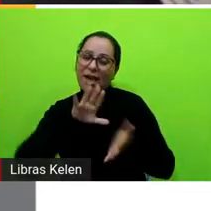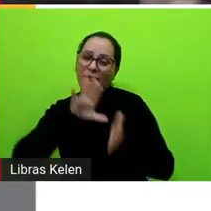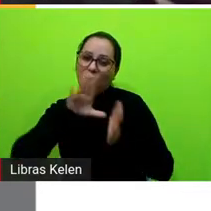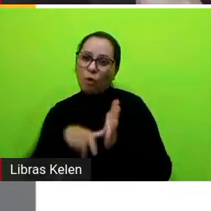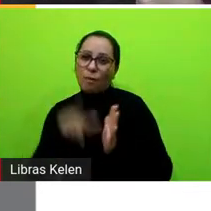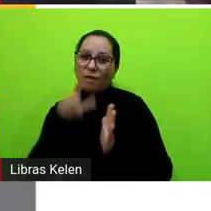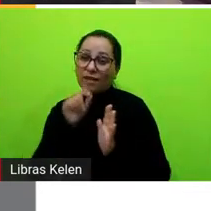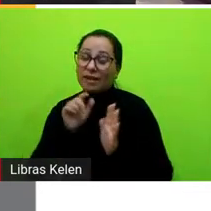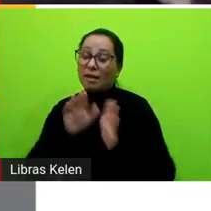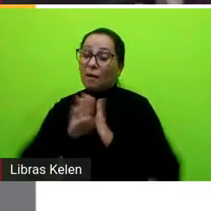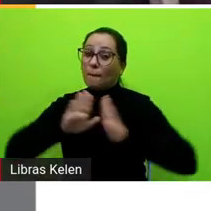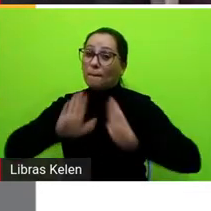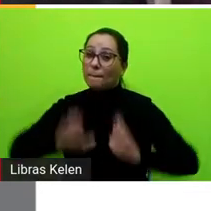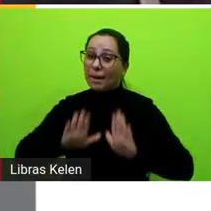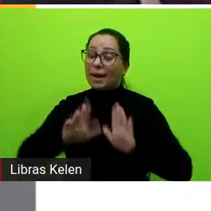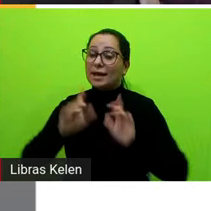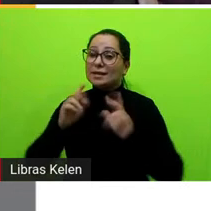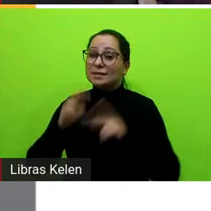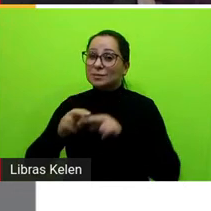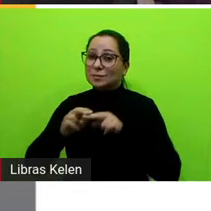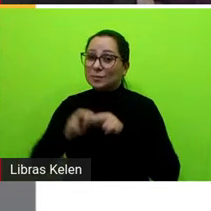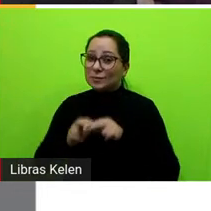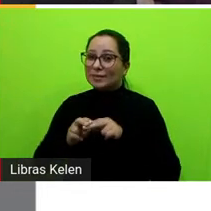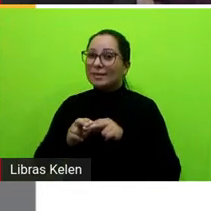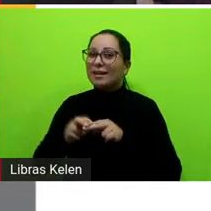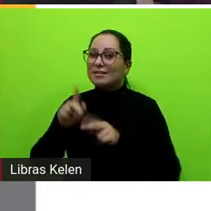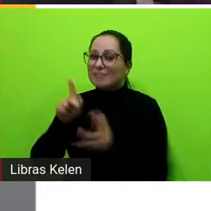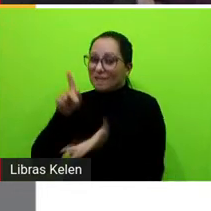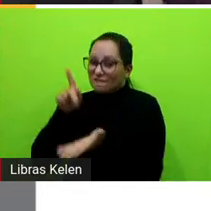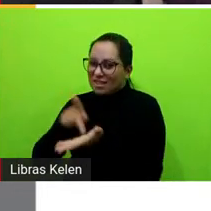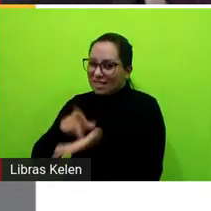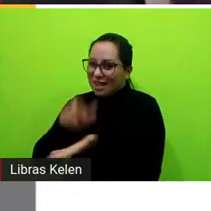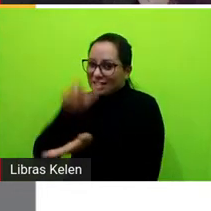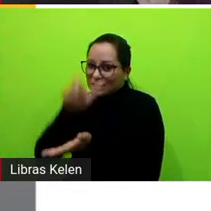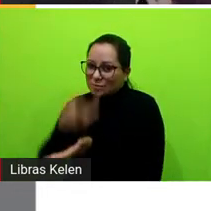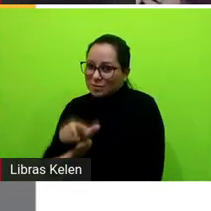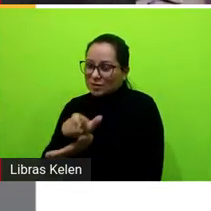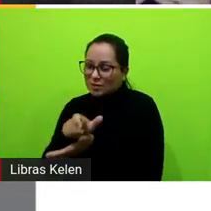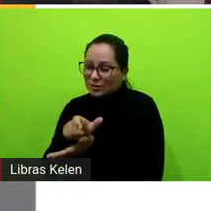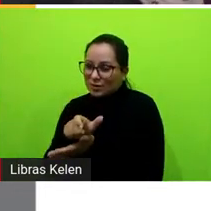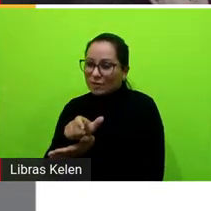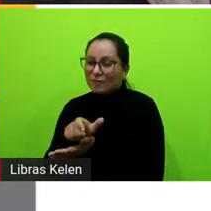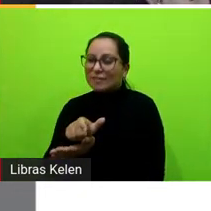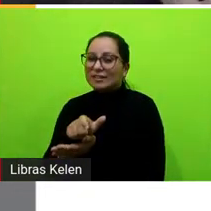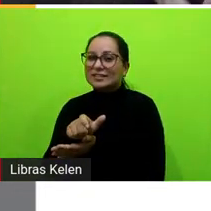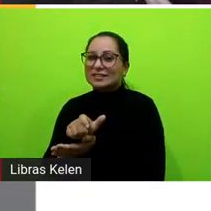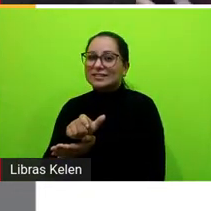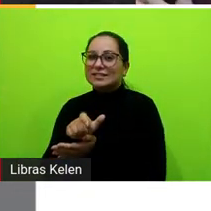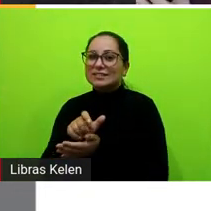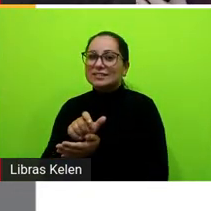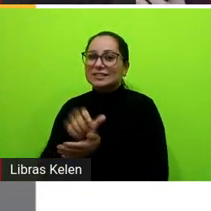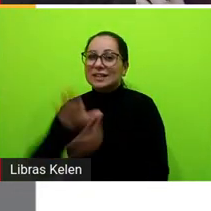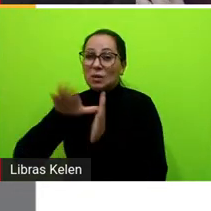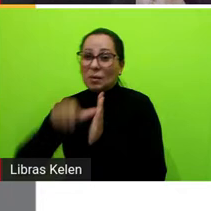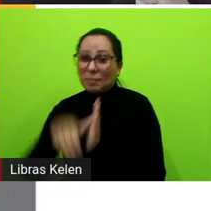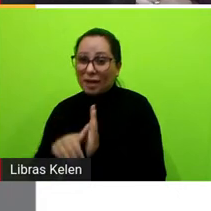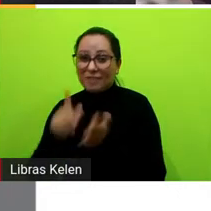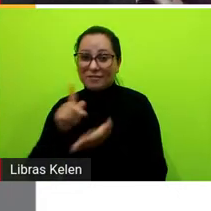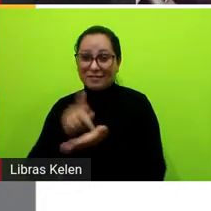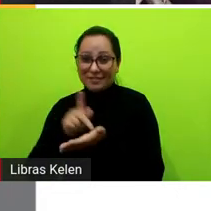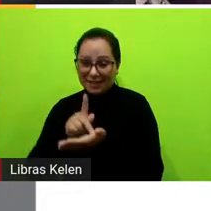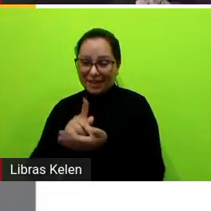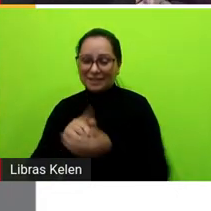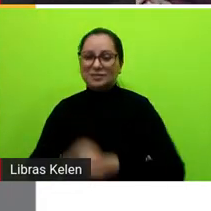para encobrir o o verdadeiro a pessoa o verdadeiro ladrão